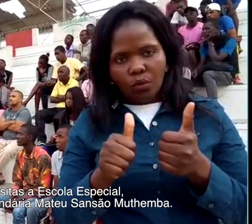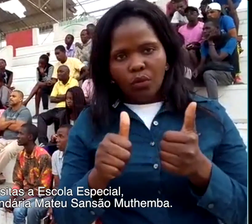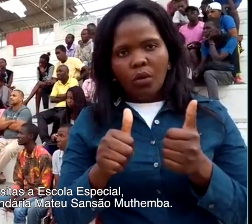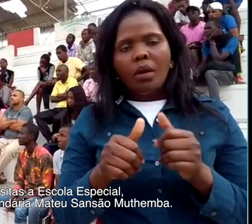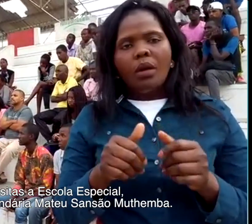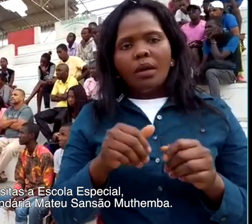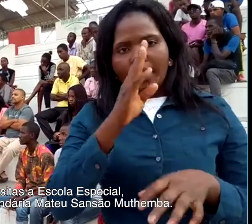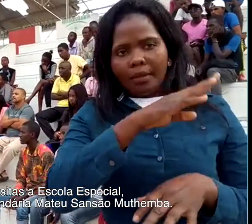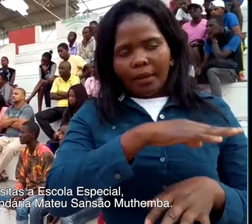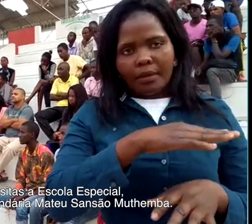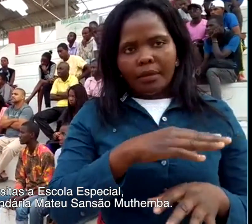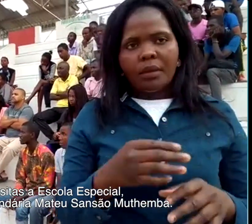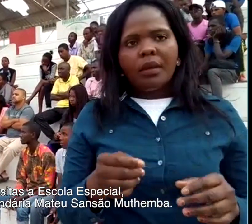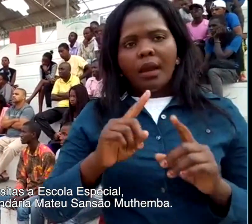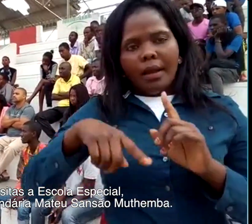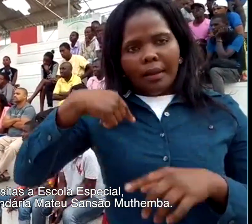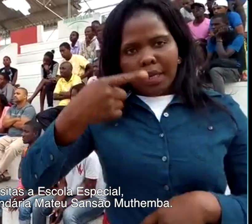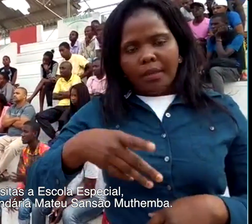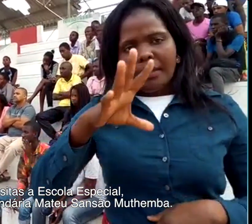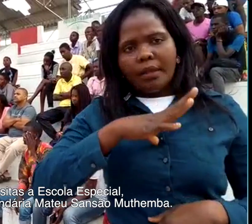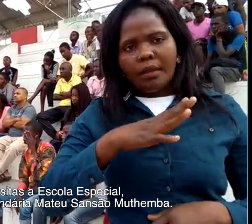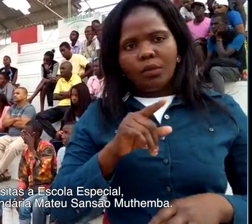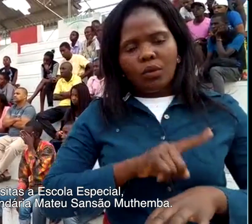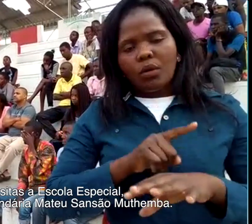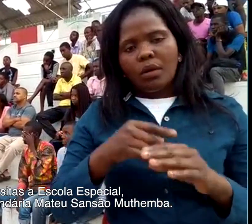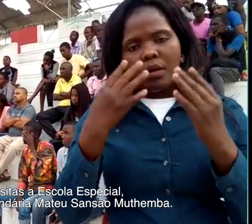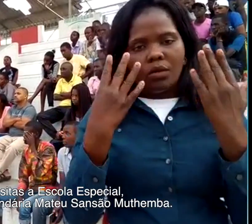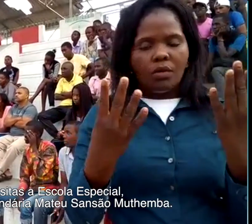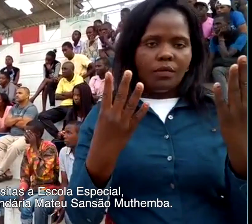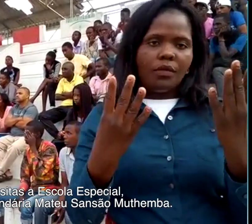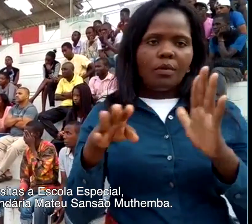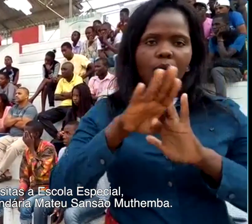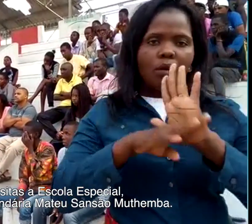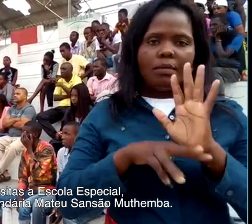secundária Matheus Sansão Mutemba.